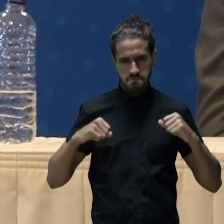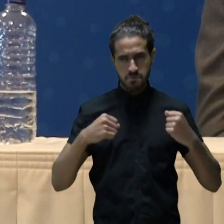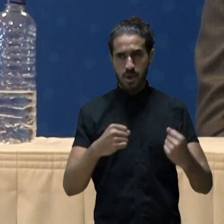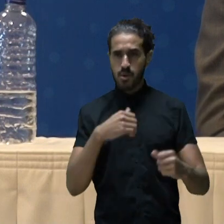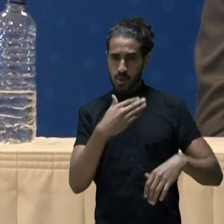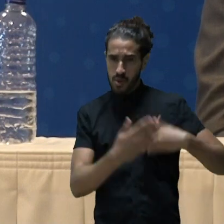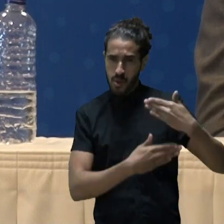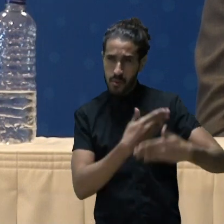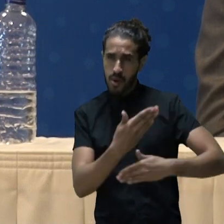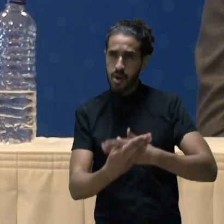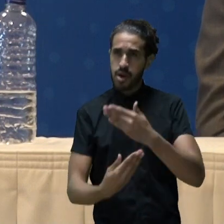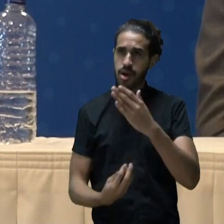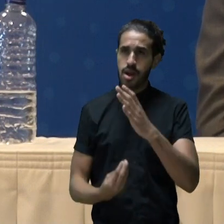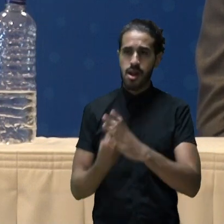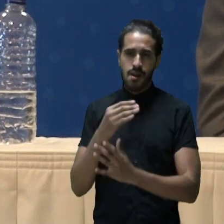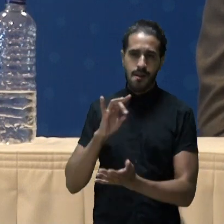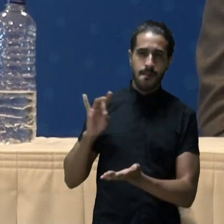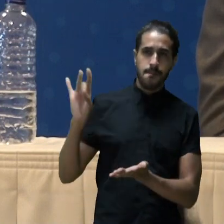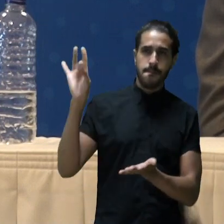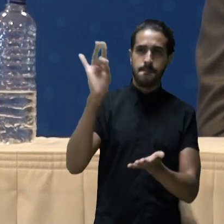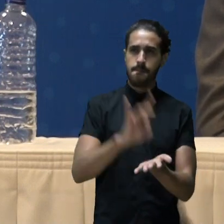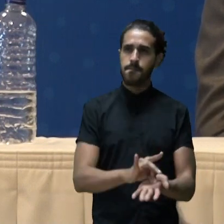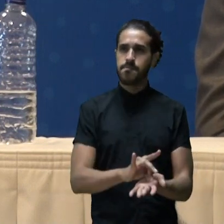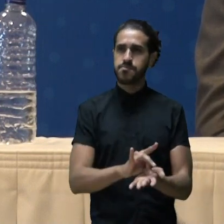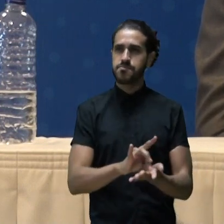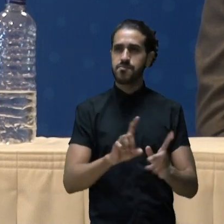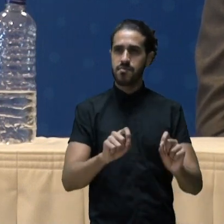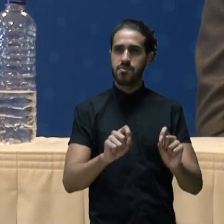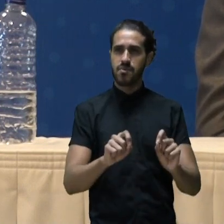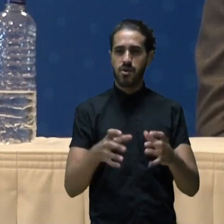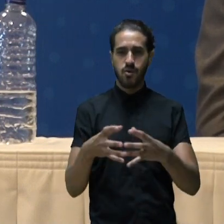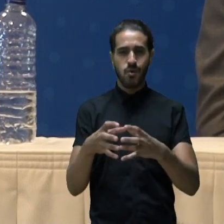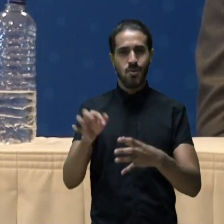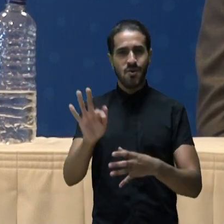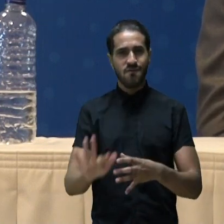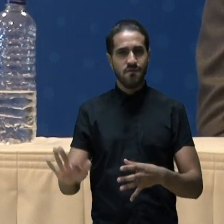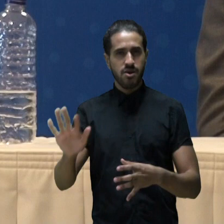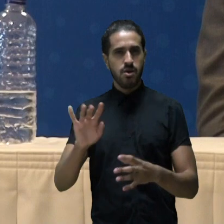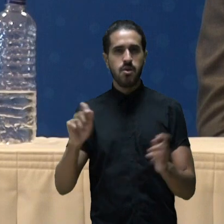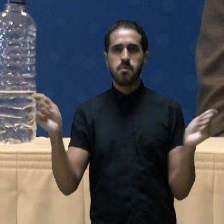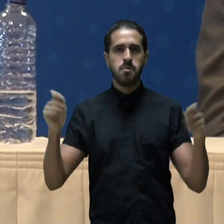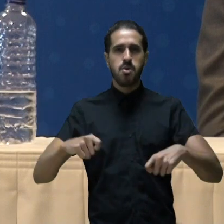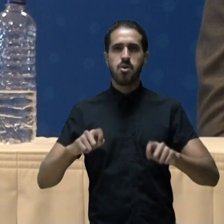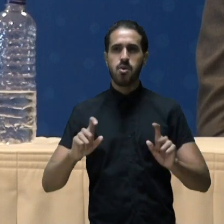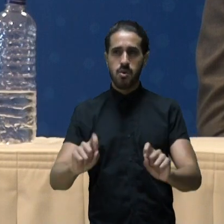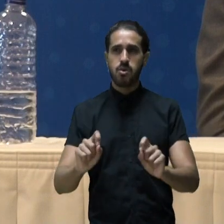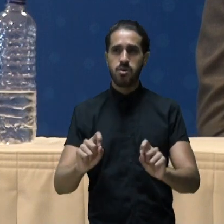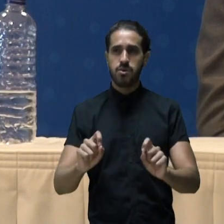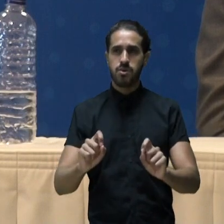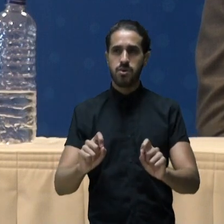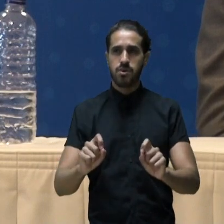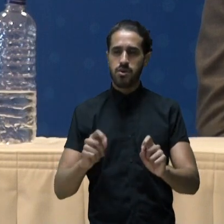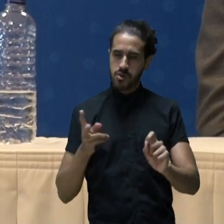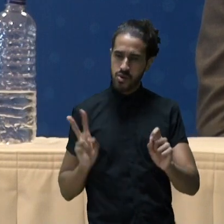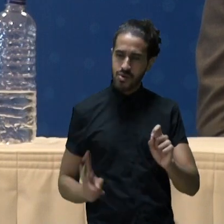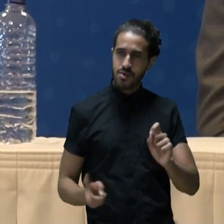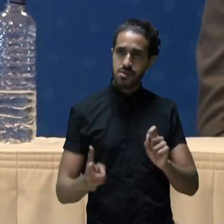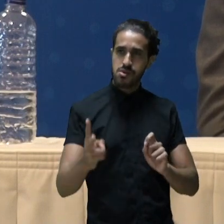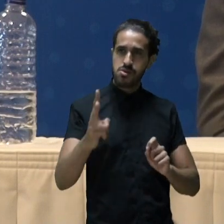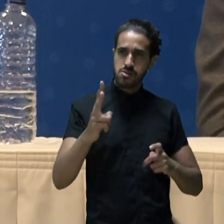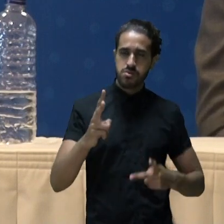no processo de consolidação da rede federal para possibilitar a